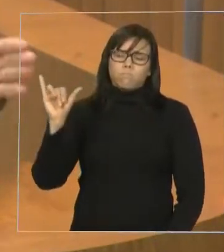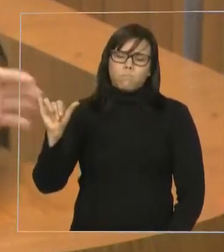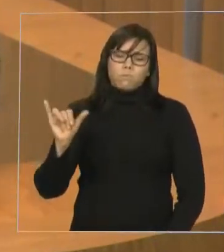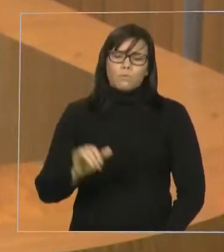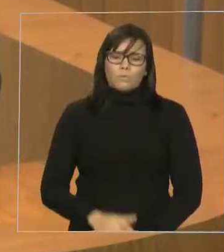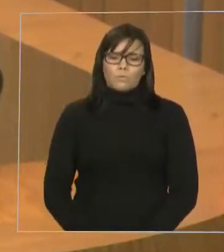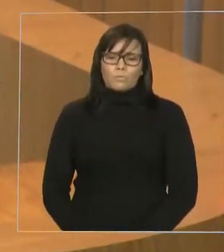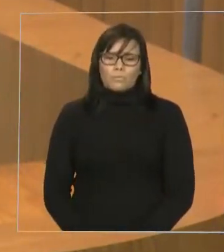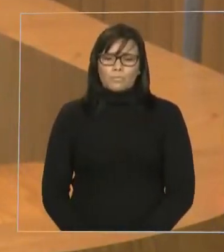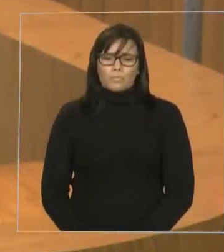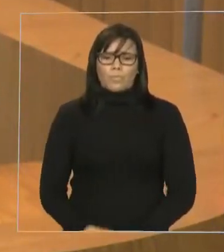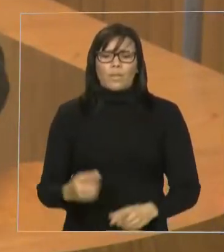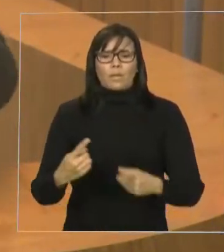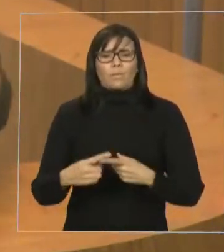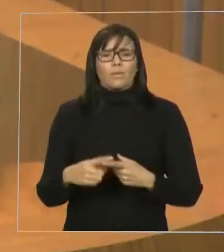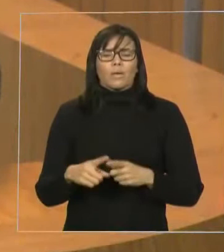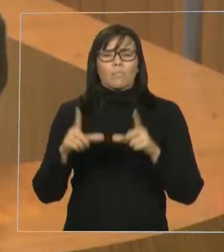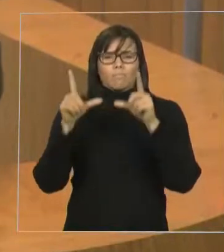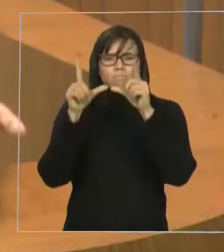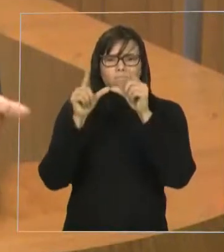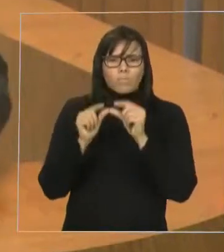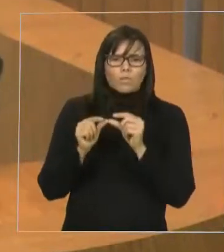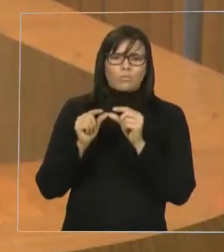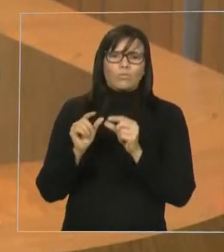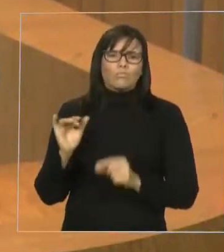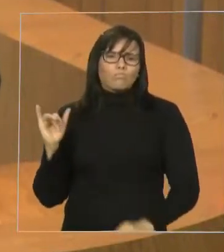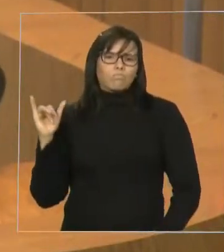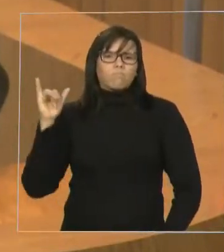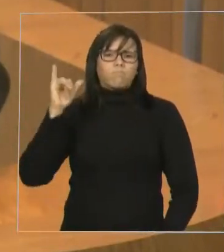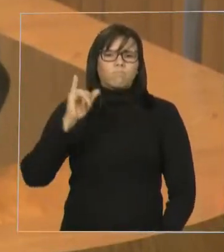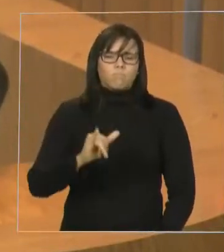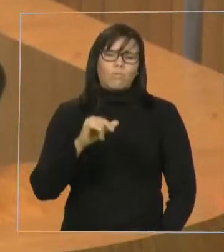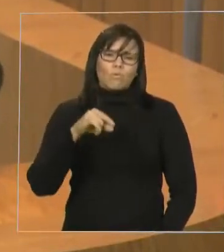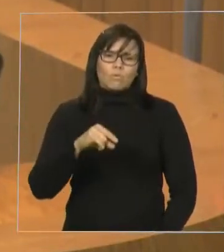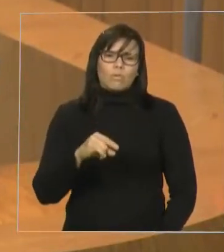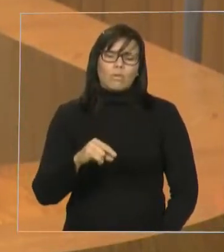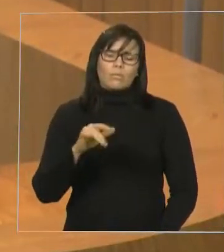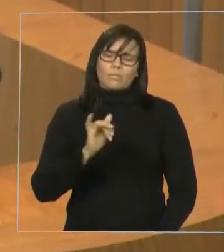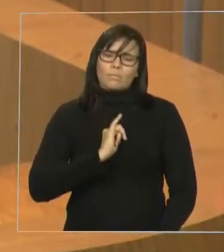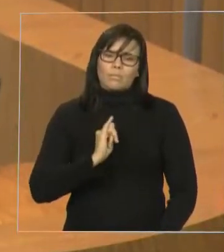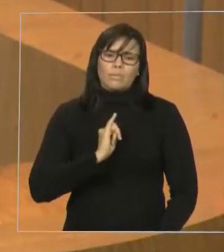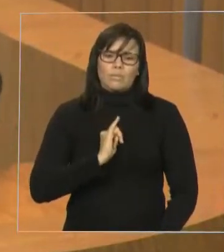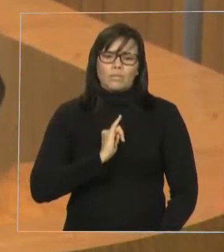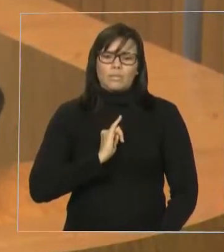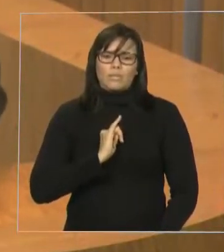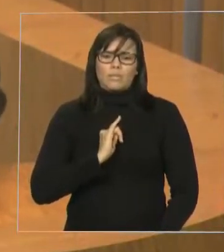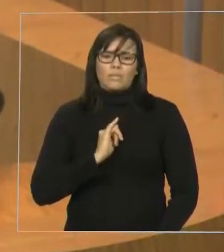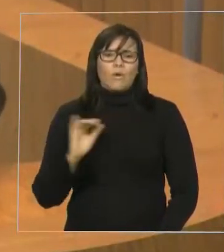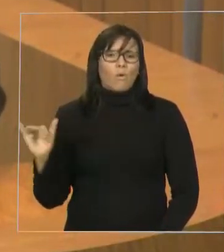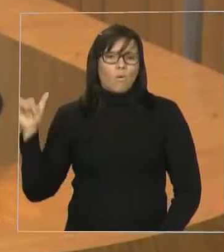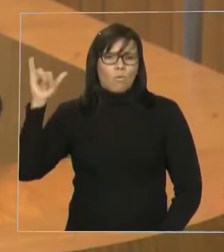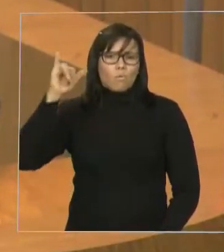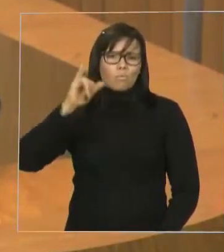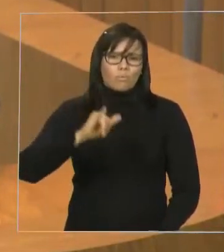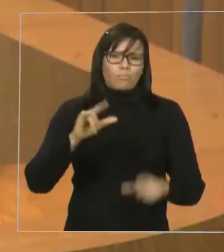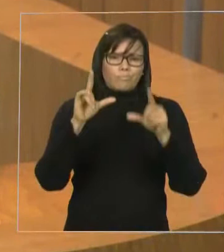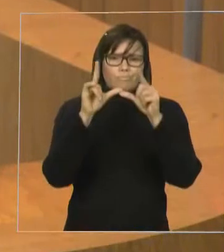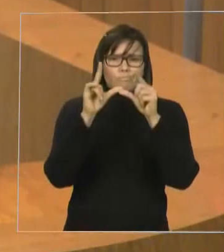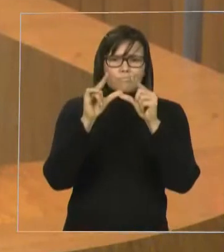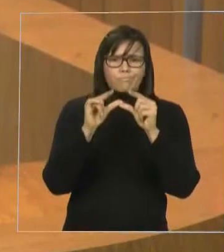Primeiro, redução de voos. Nós já fizemos várias denúncias nesse sentido. Os voos reduzidos na cidade de Imperatriz